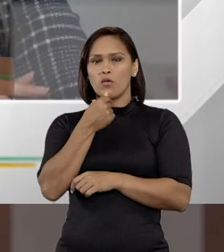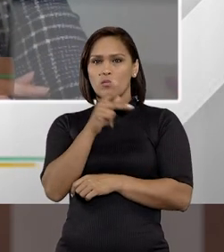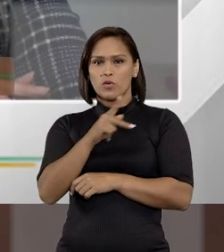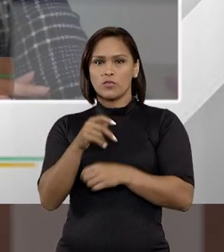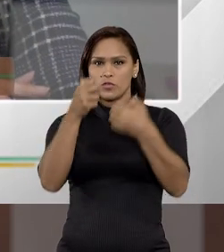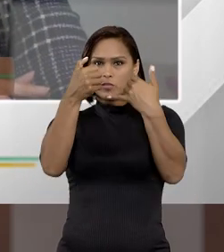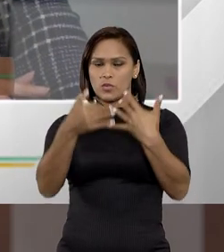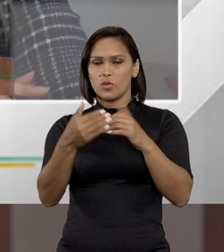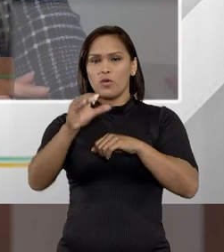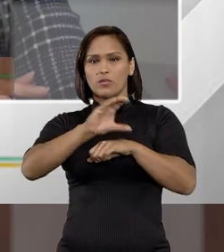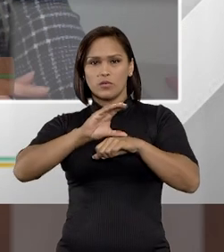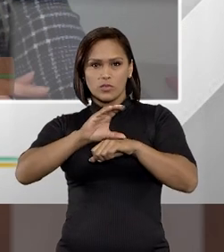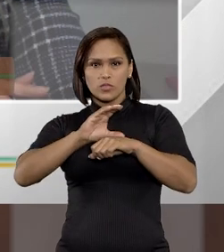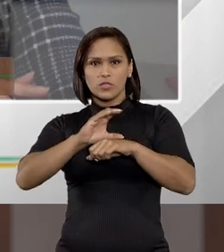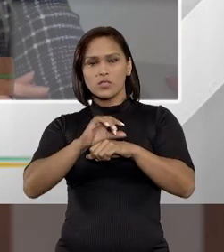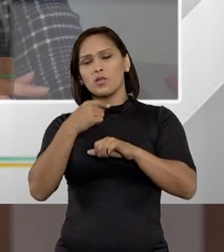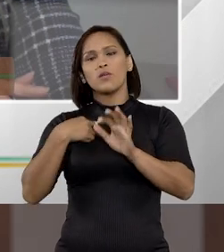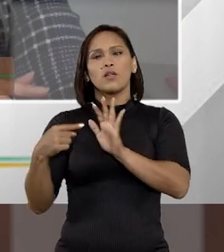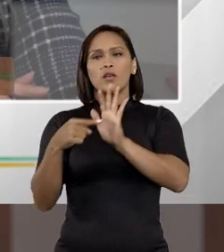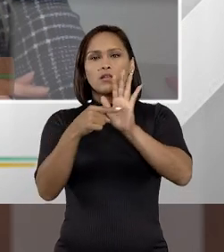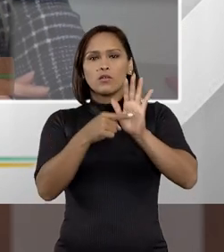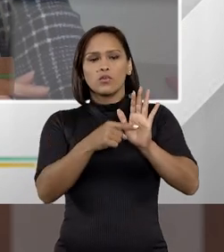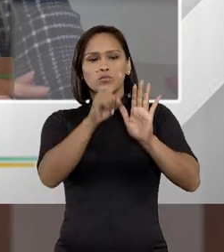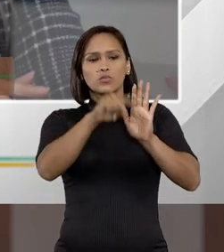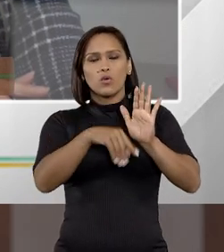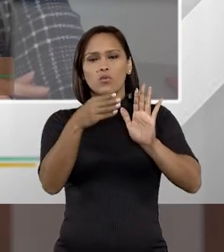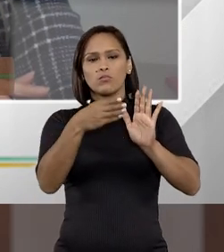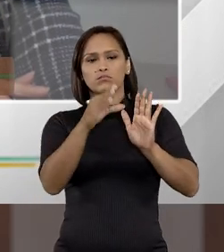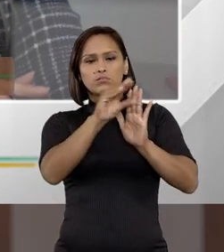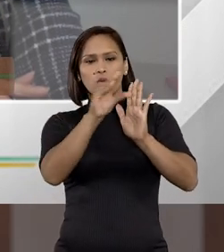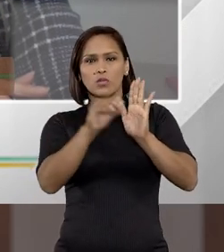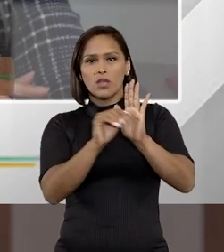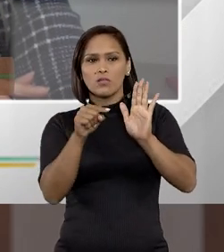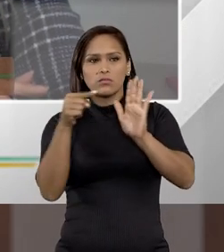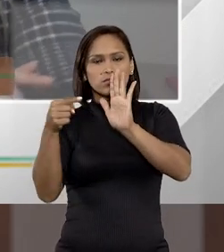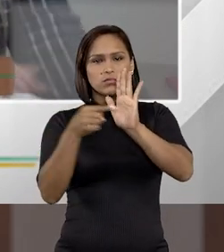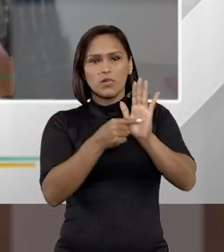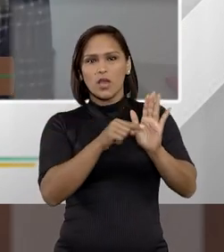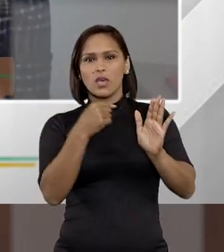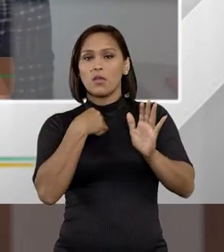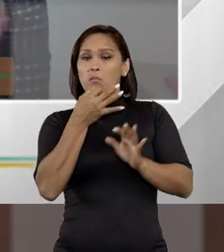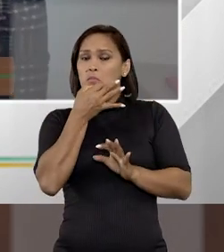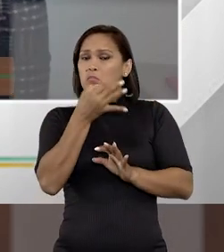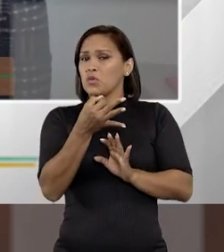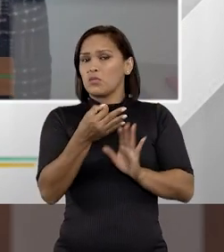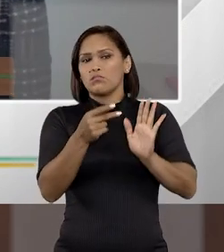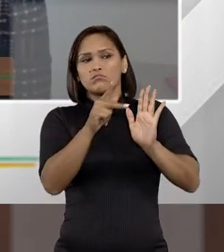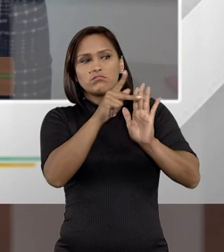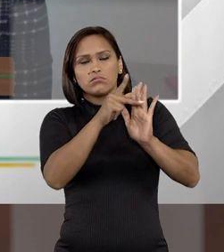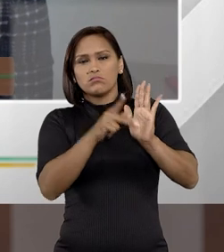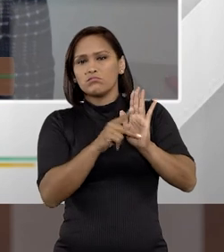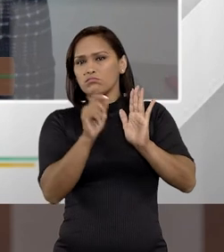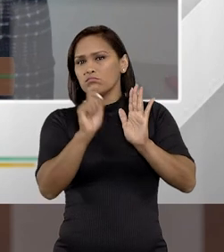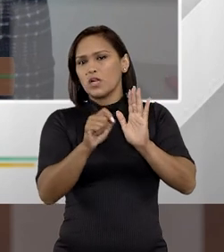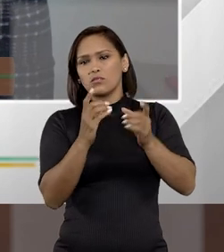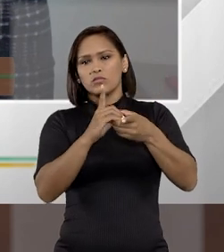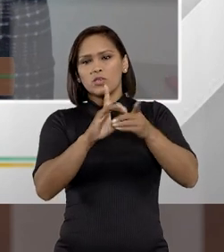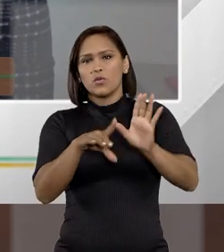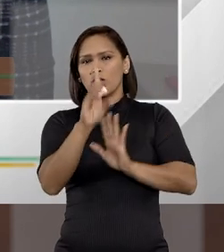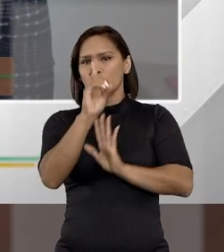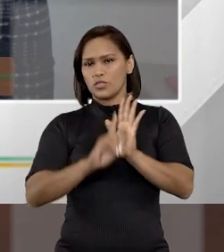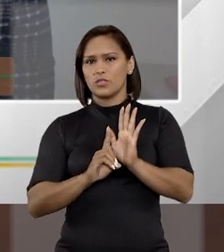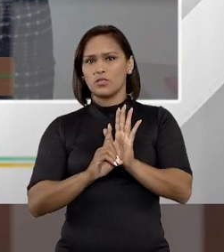bem destacou, a Constituição trouxe aí o modelo de sistema acusatório que, na minha opinião, é um modelo consentâneo com o Estado